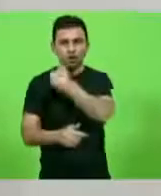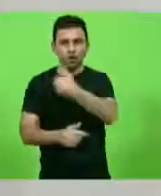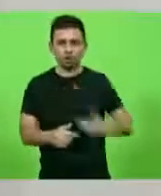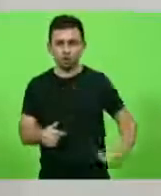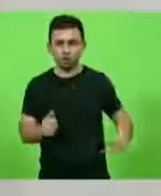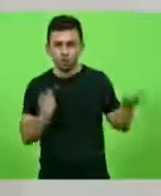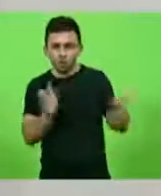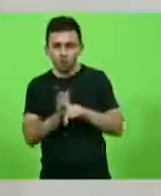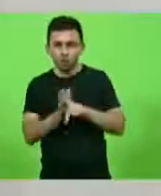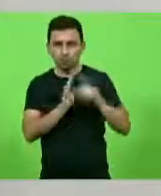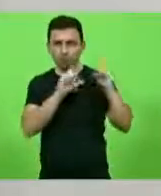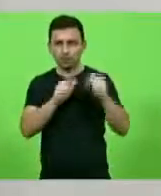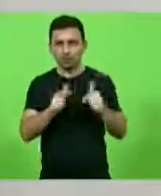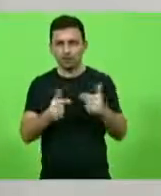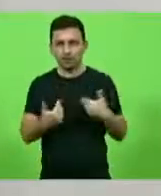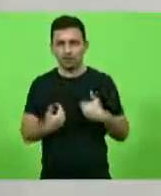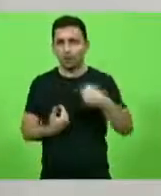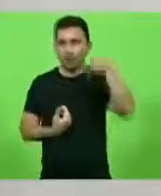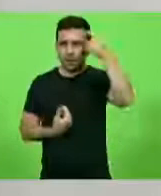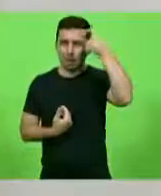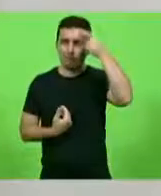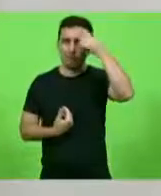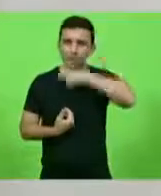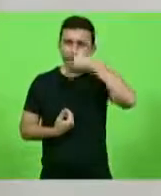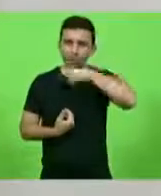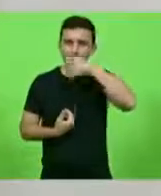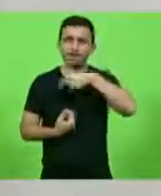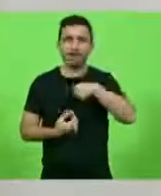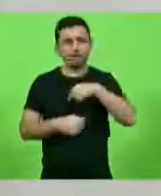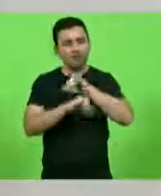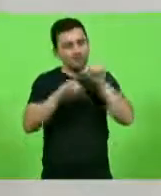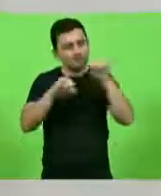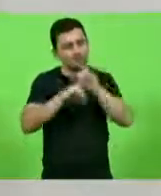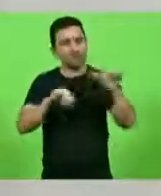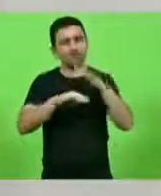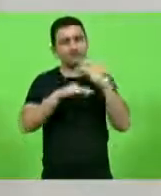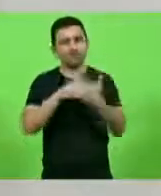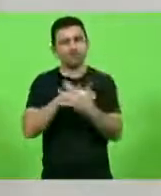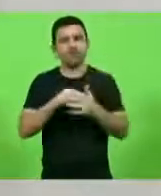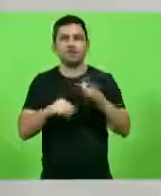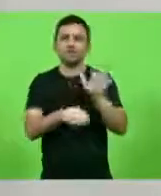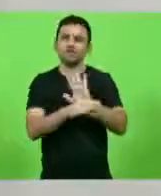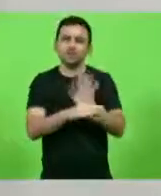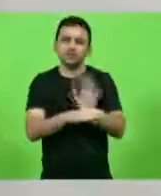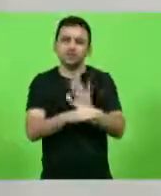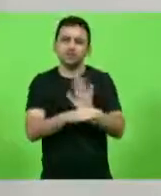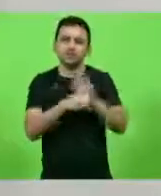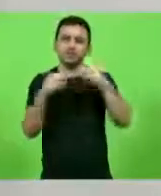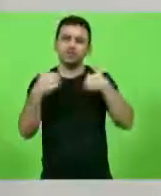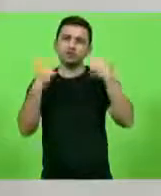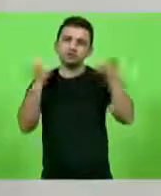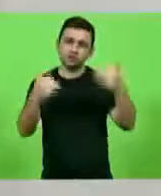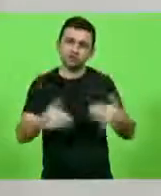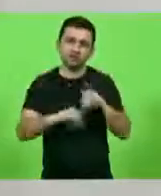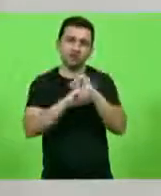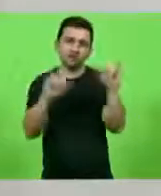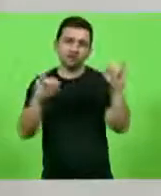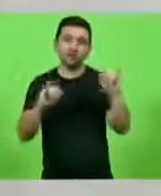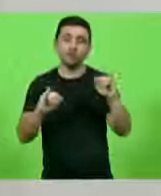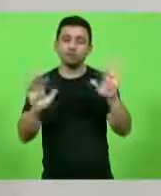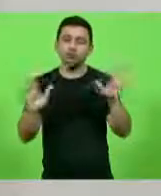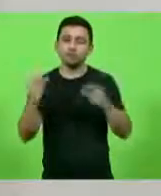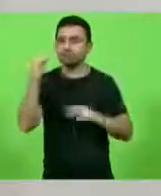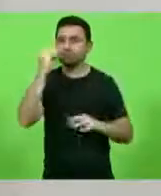conservador? Eu já sabia que isso era mentira. Eu já sabia. Publiquei nas minhas redes sociais, fiz vídeo, fiz tudo o que eu pude para avisar. Porém, fui